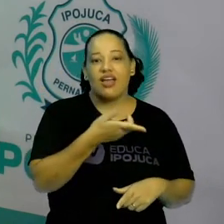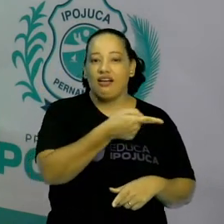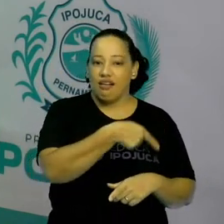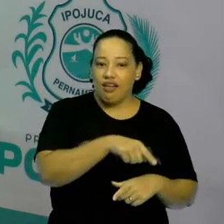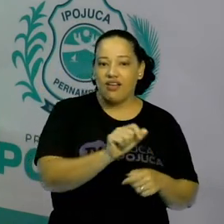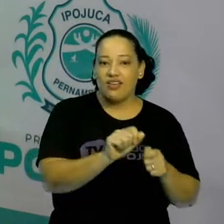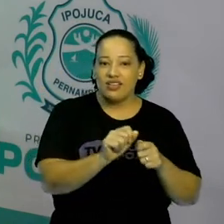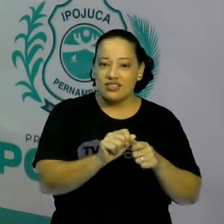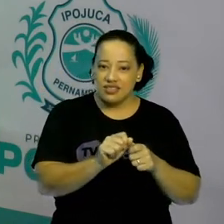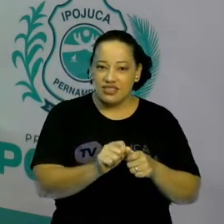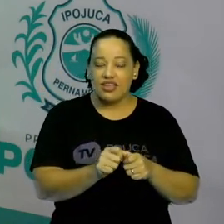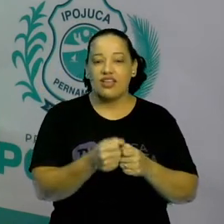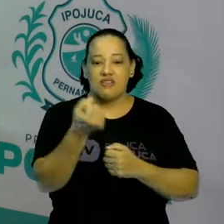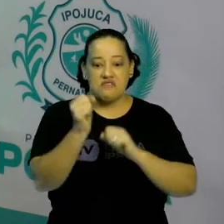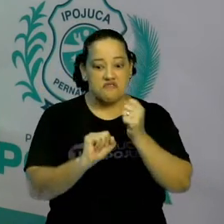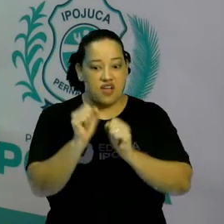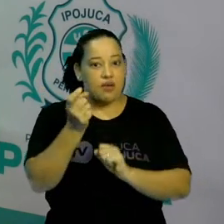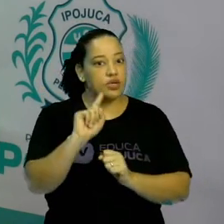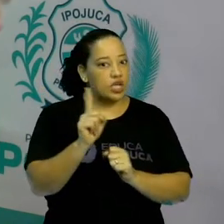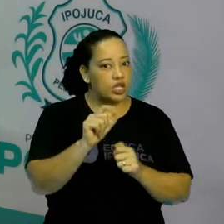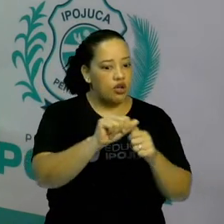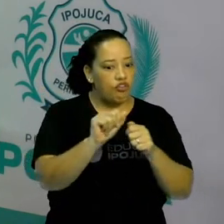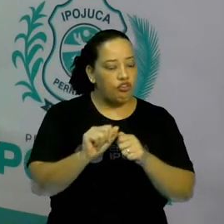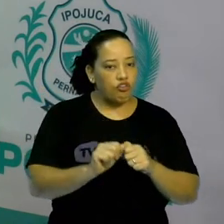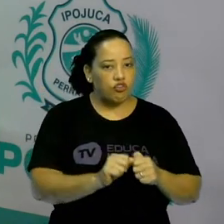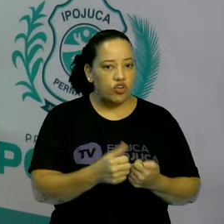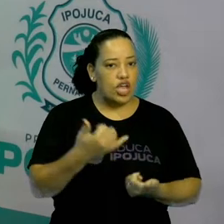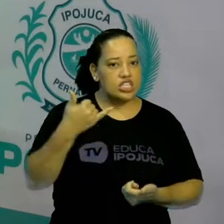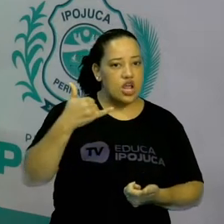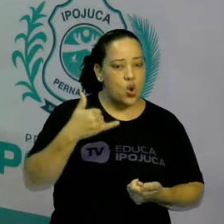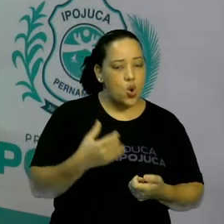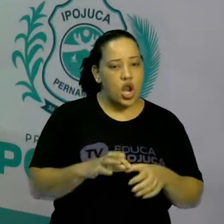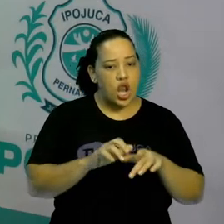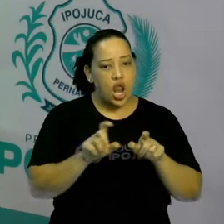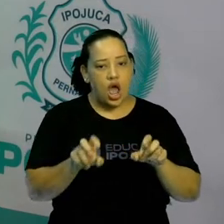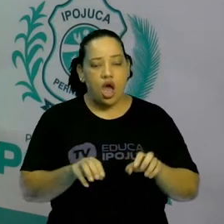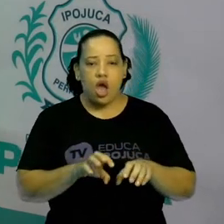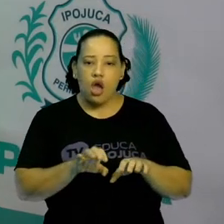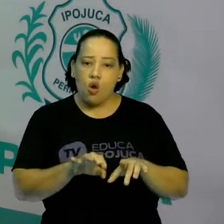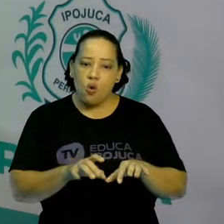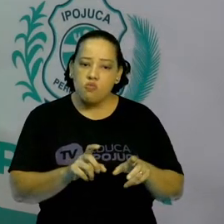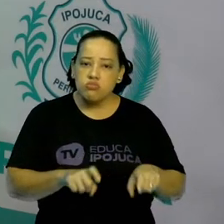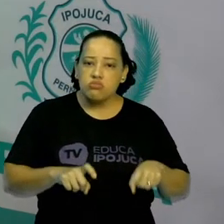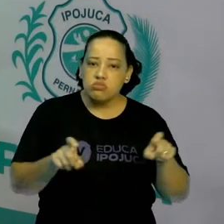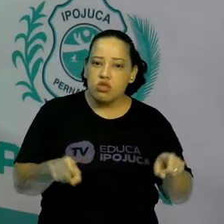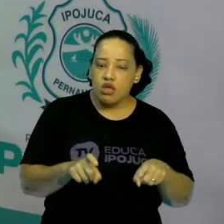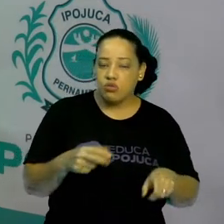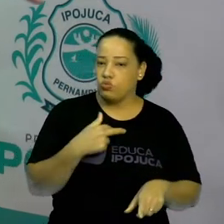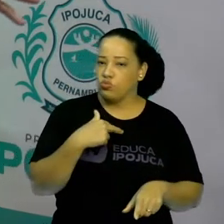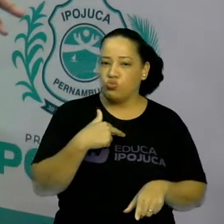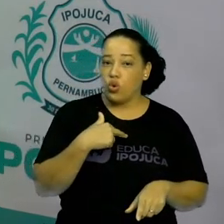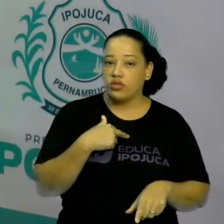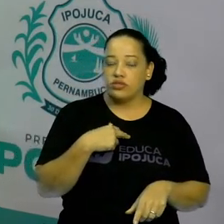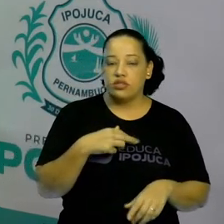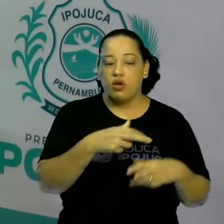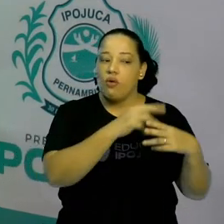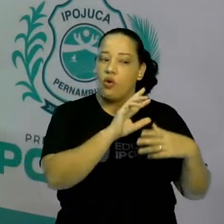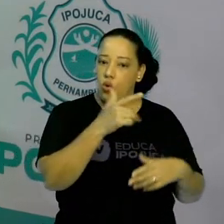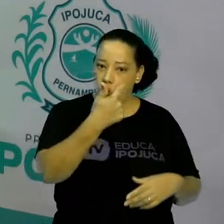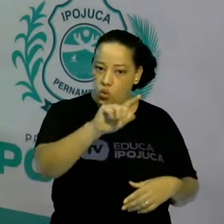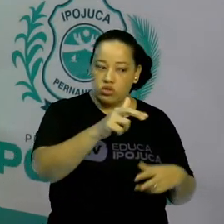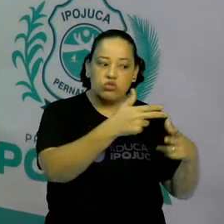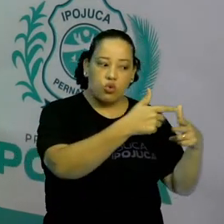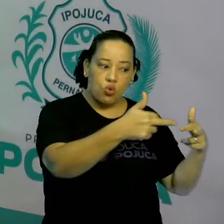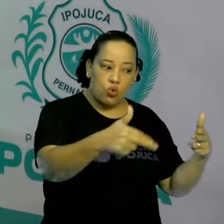nada que saia de uma fábrica, não pode ser computadores, celulares. Vejam aí coisas que tem em sua casa e que foram